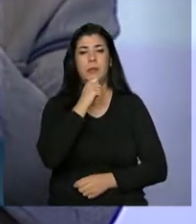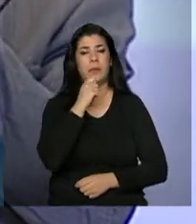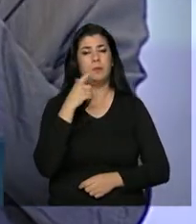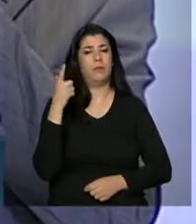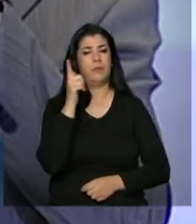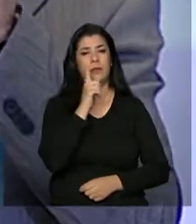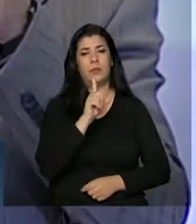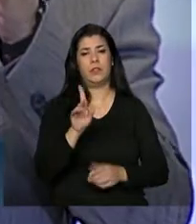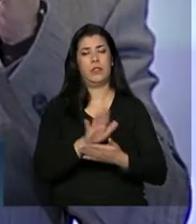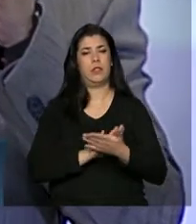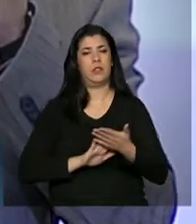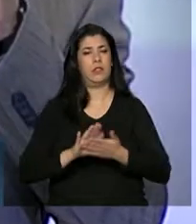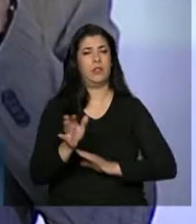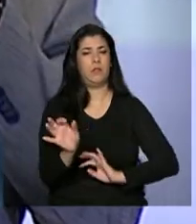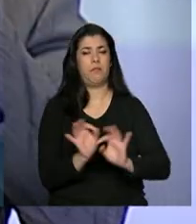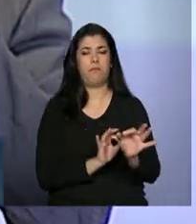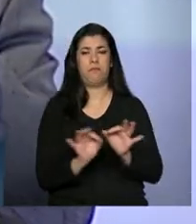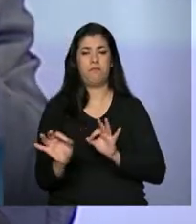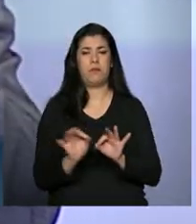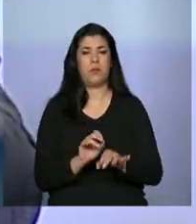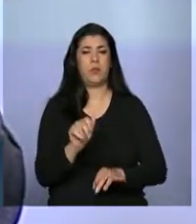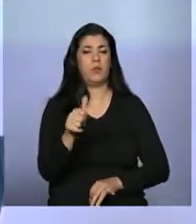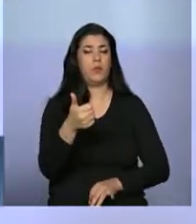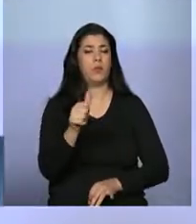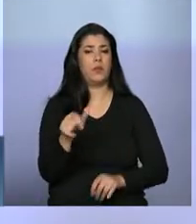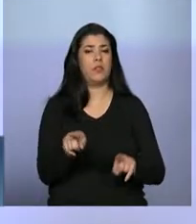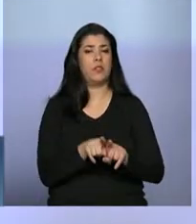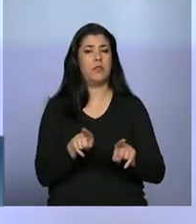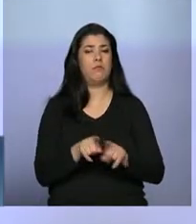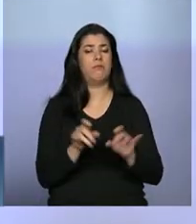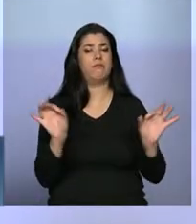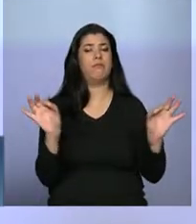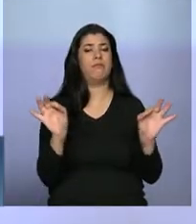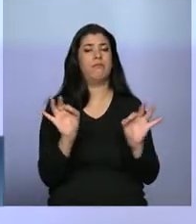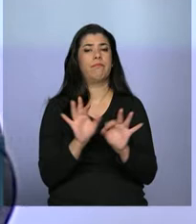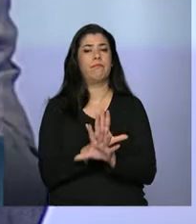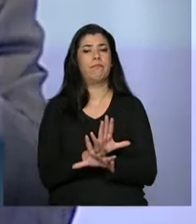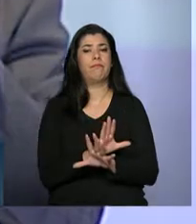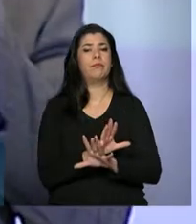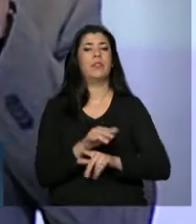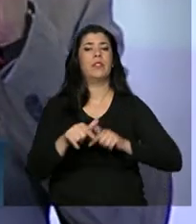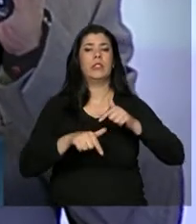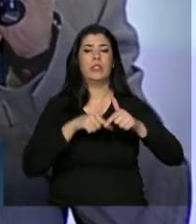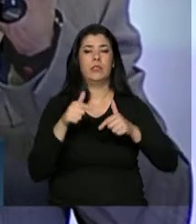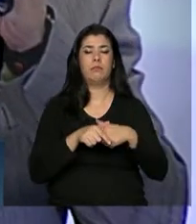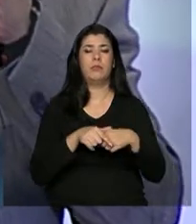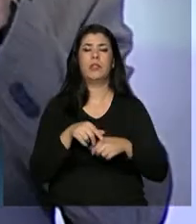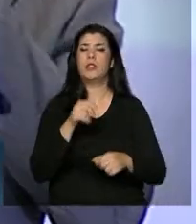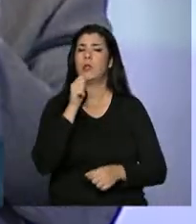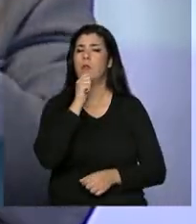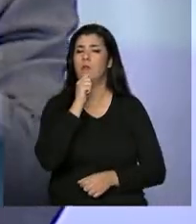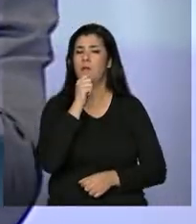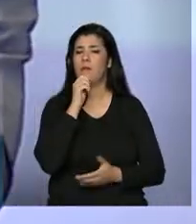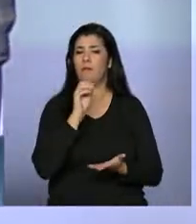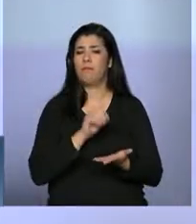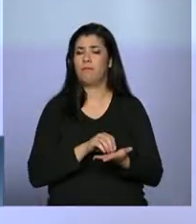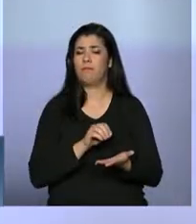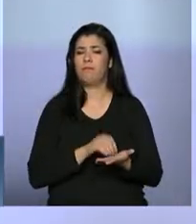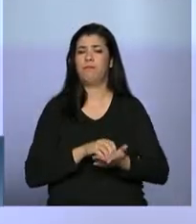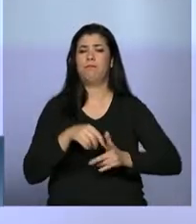projetos de qualificação de mão de obra, projetos de educação do trabalhador,